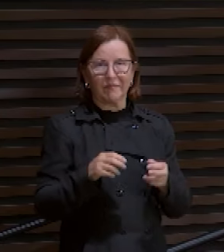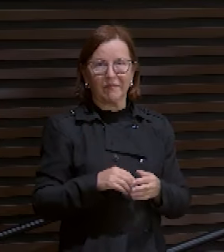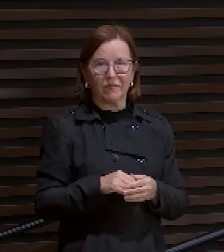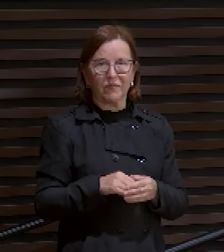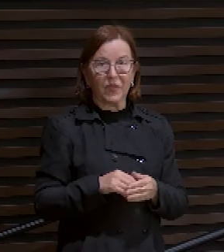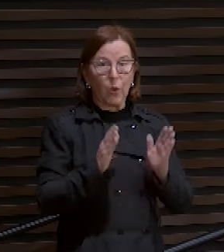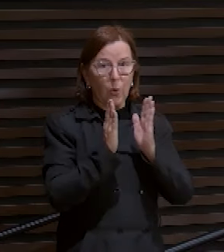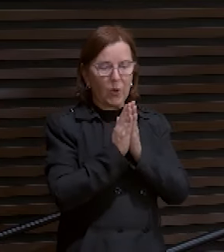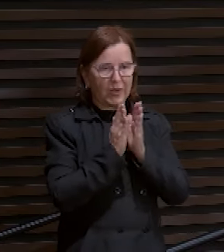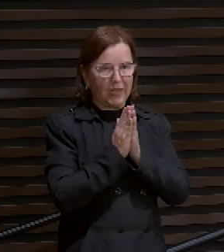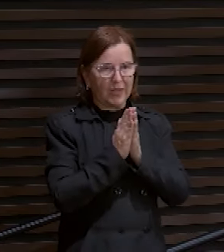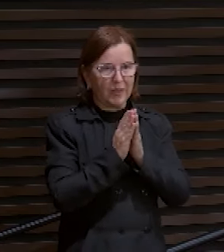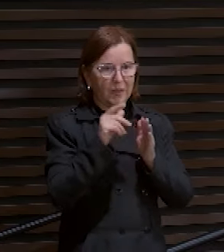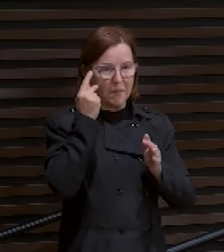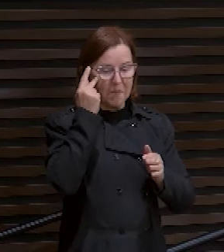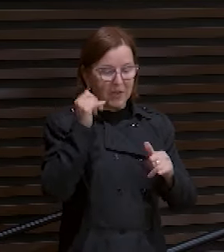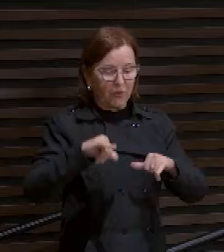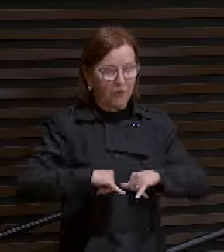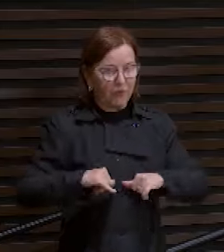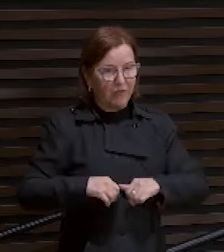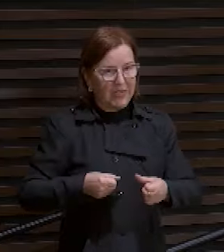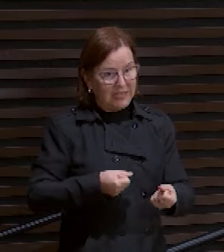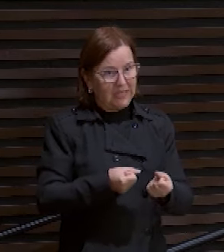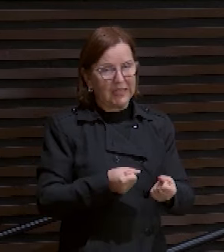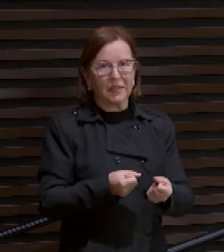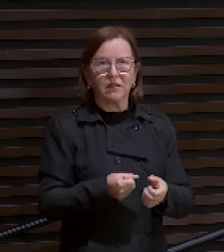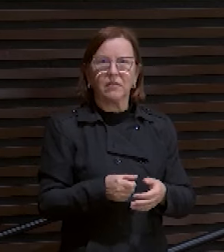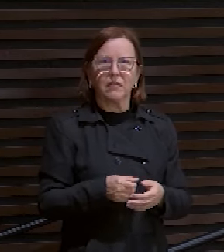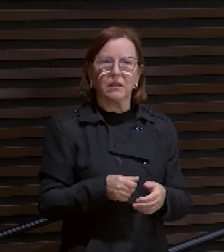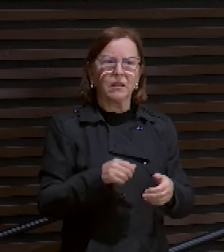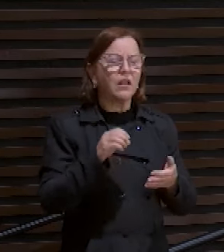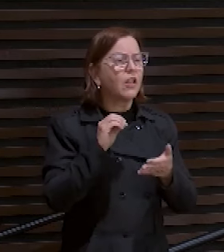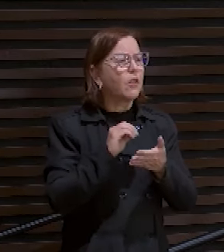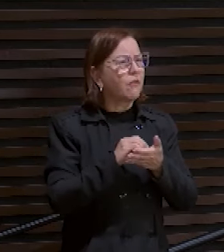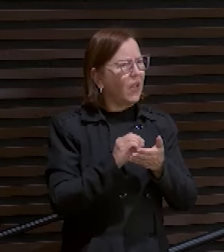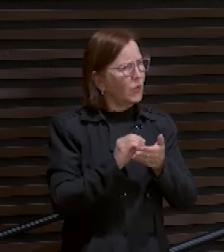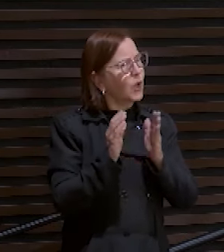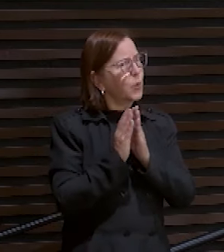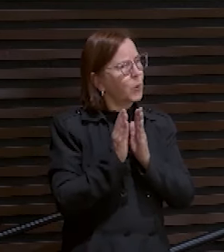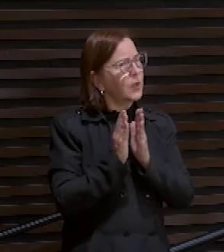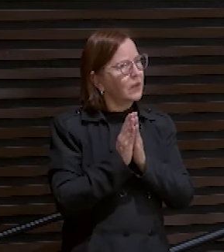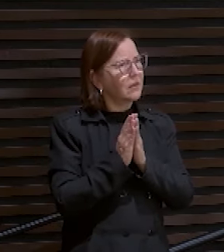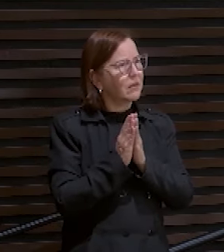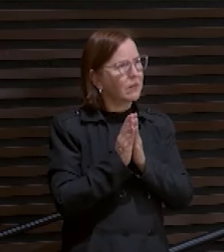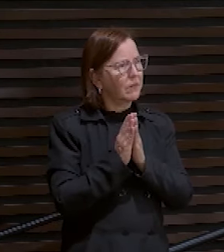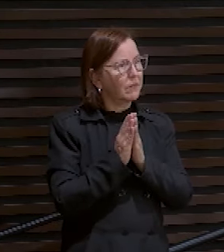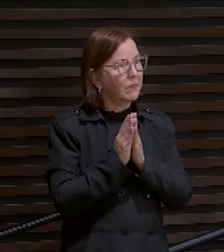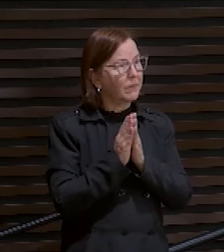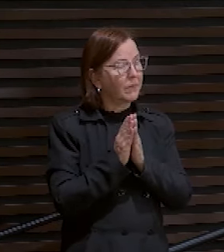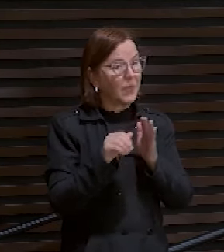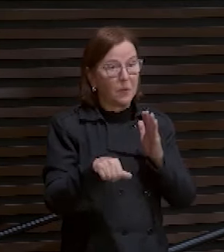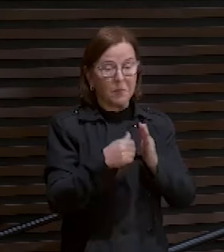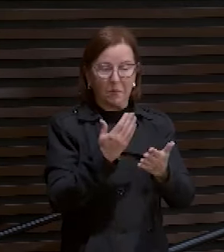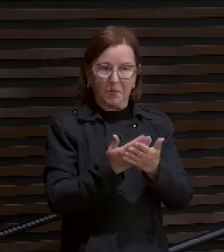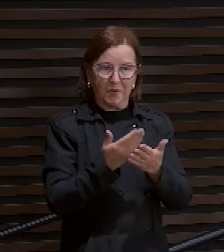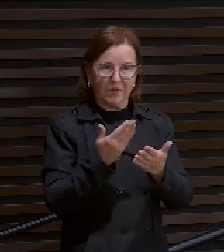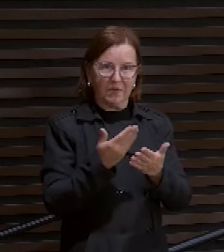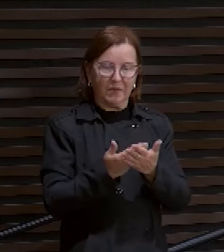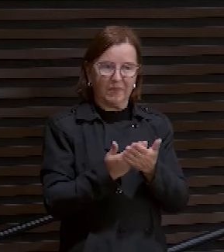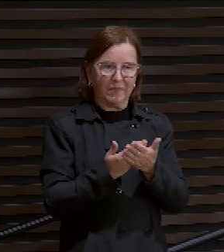Orai para que não entreis em tentação. Está faltando oração, né? Mas no primeiro estudo lá do